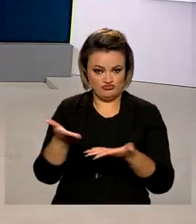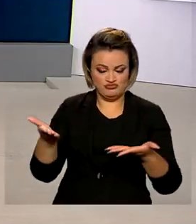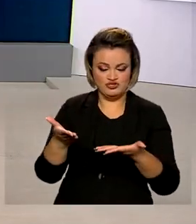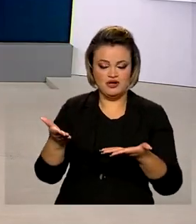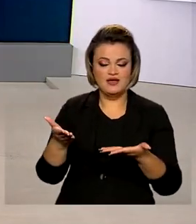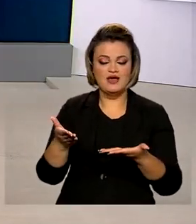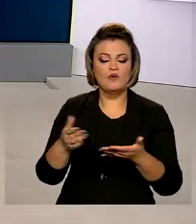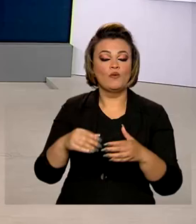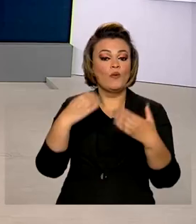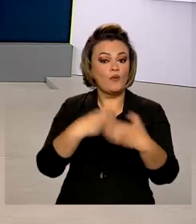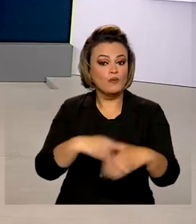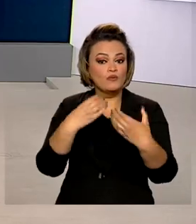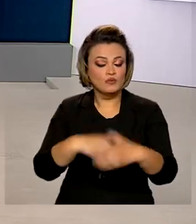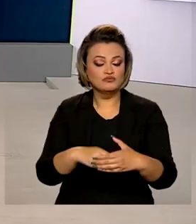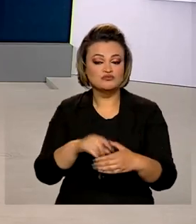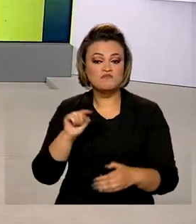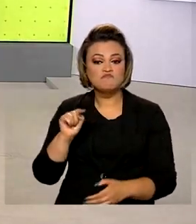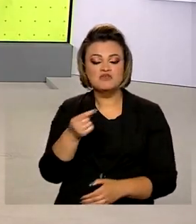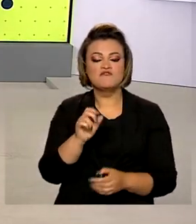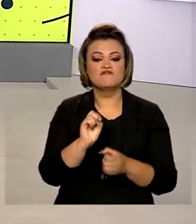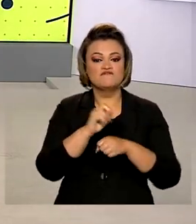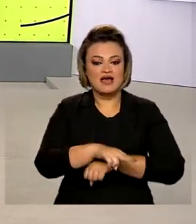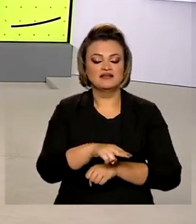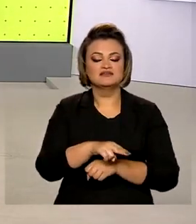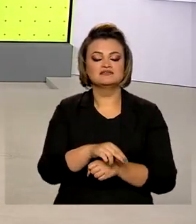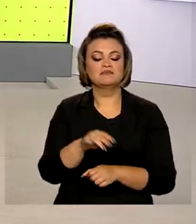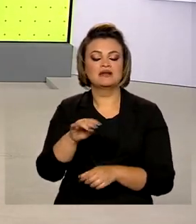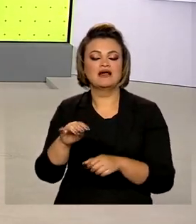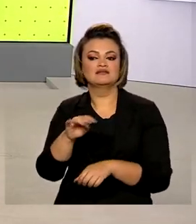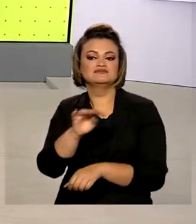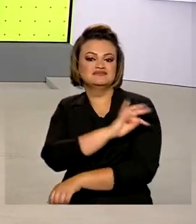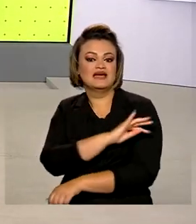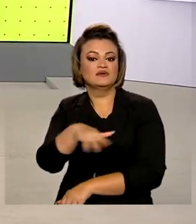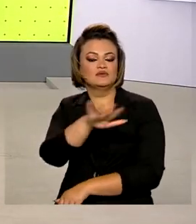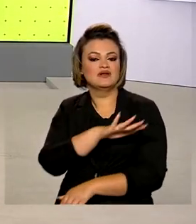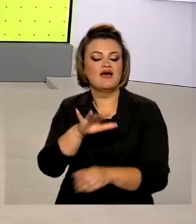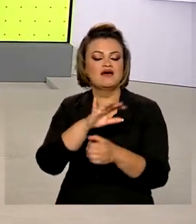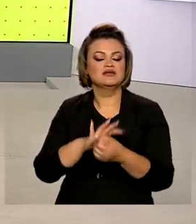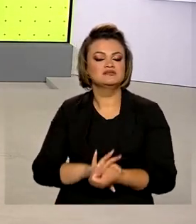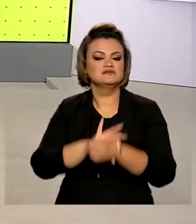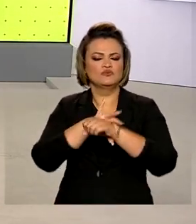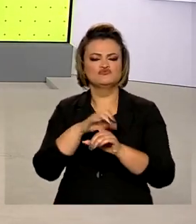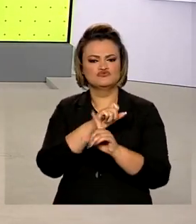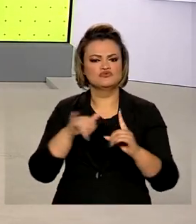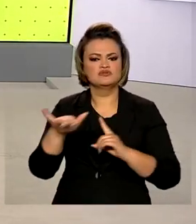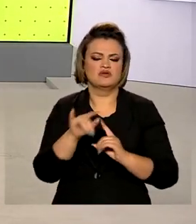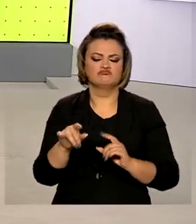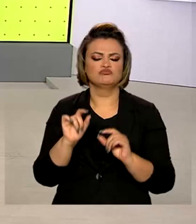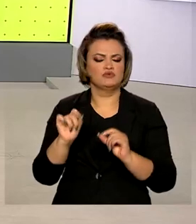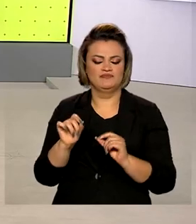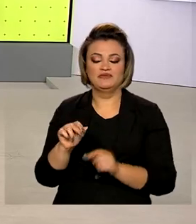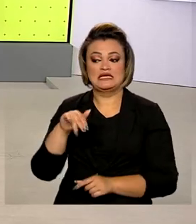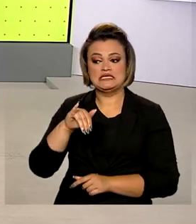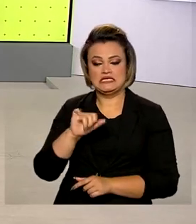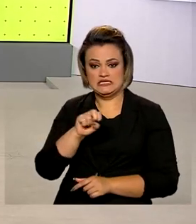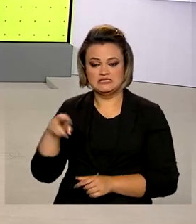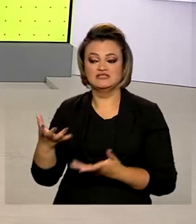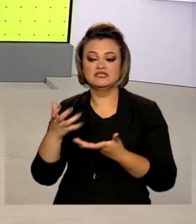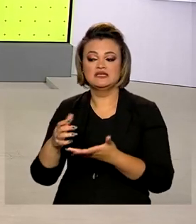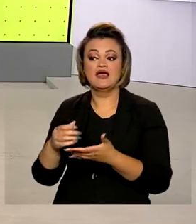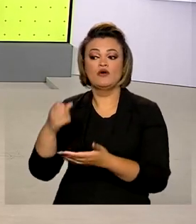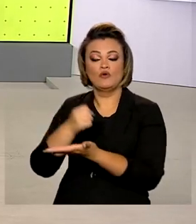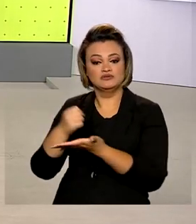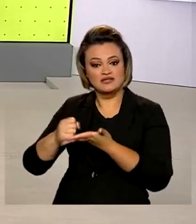ano um concurso com mil vagas para o cargo de técnico do Seguro Social. De acordo com a autarquia, o foco é no atendimento ao